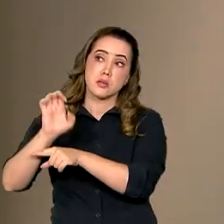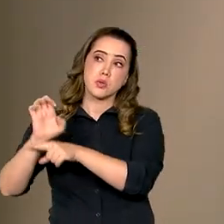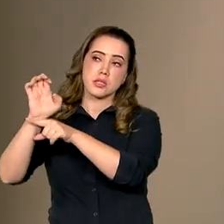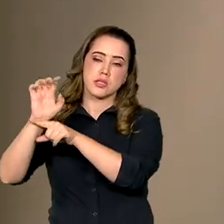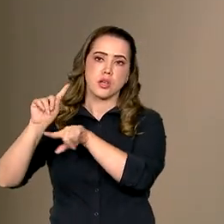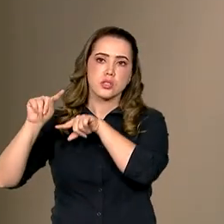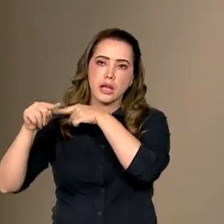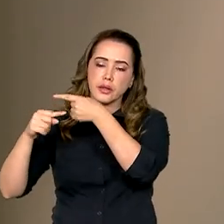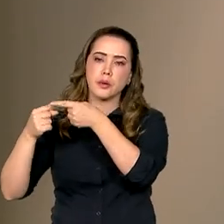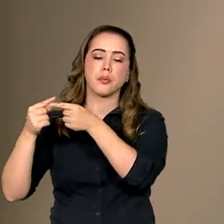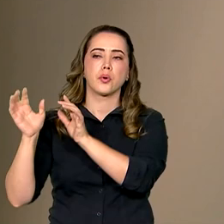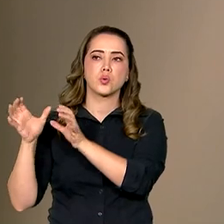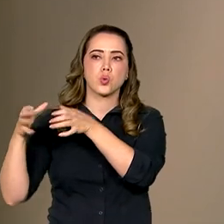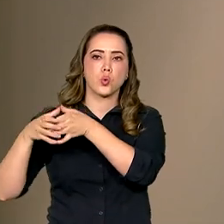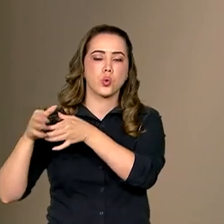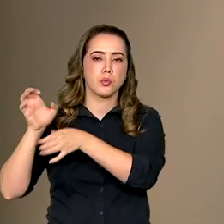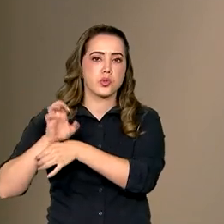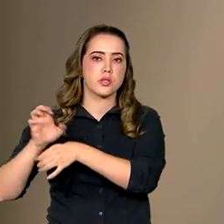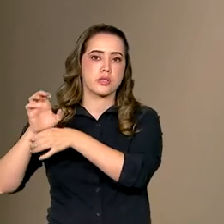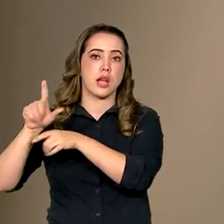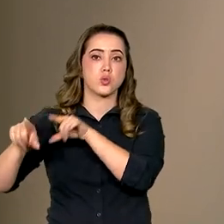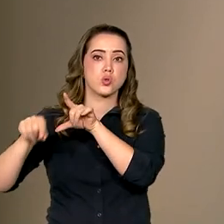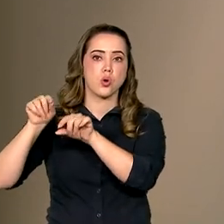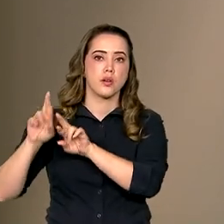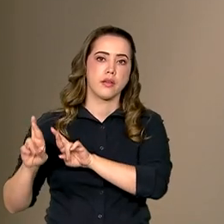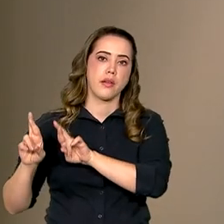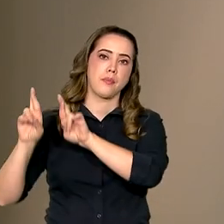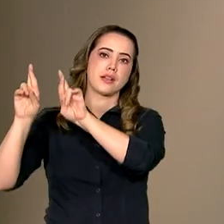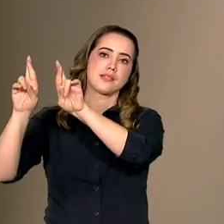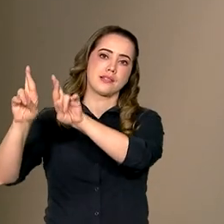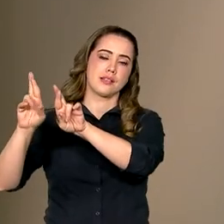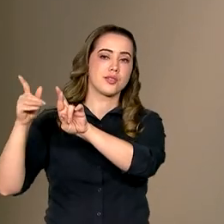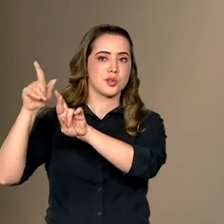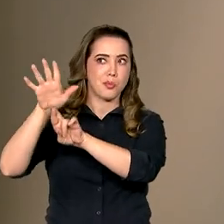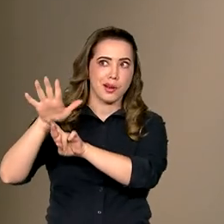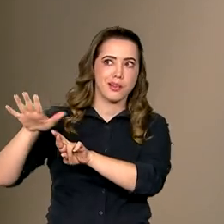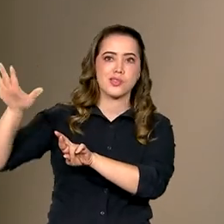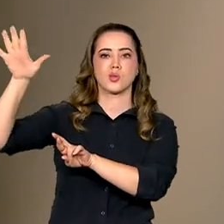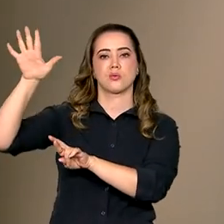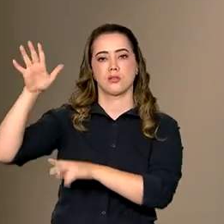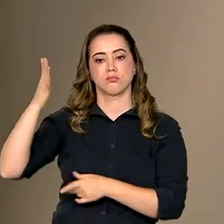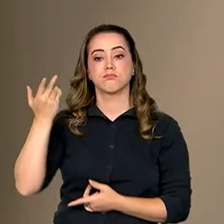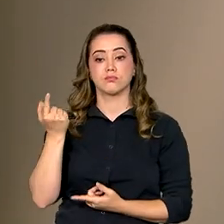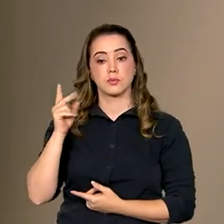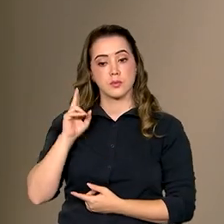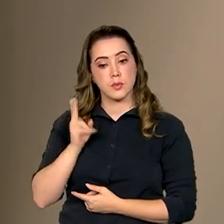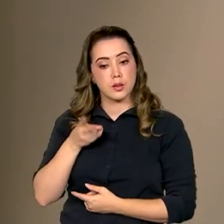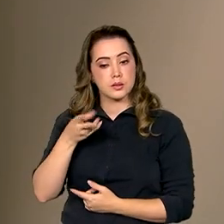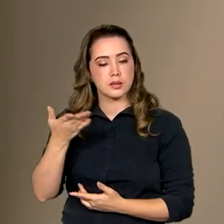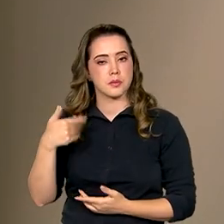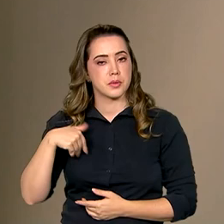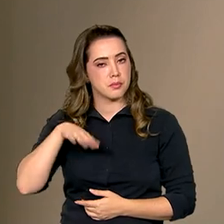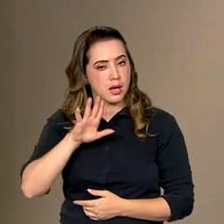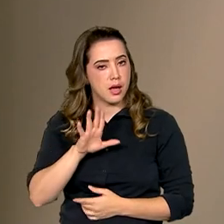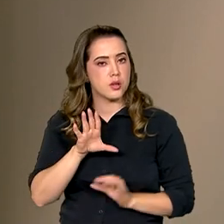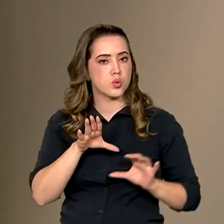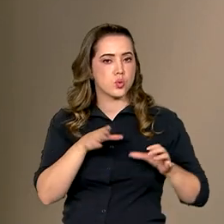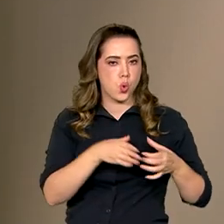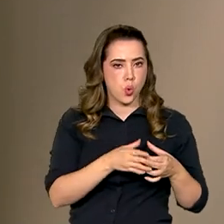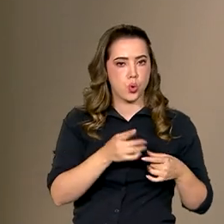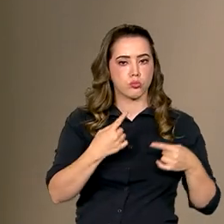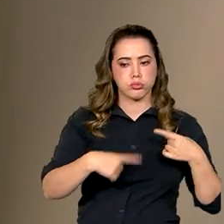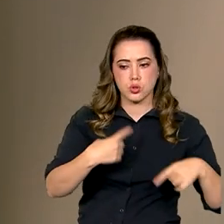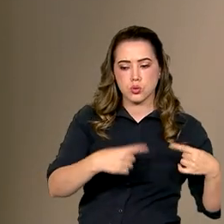nacionais, de acordo com o regimento. Agora, cada vez mais, as conferências procuram inovar.